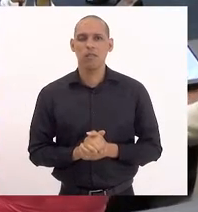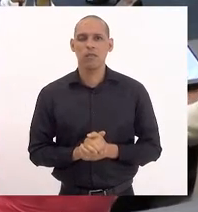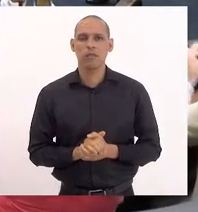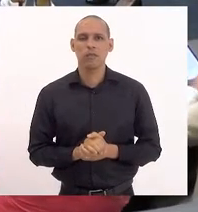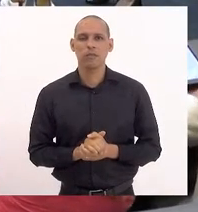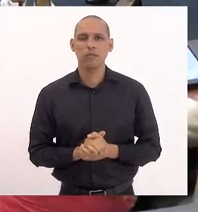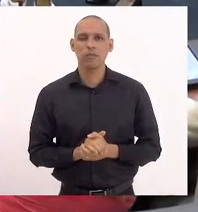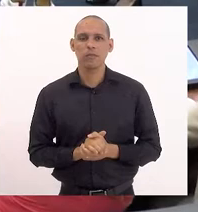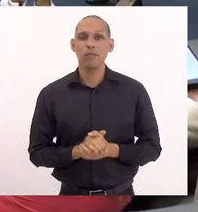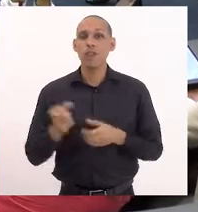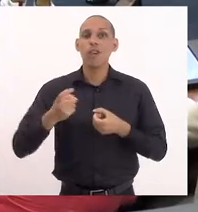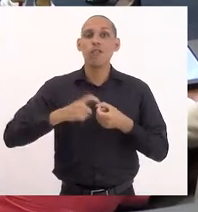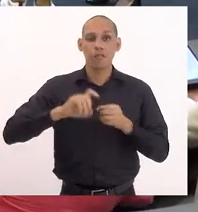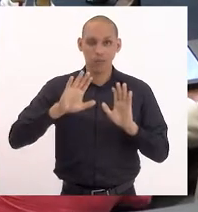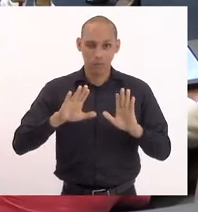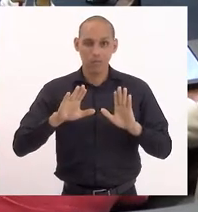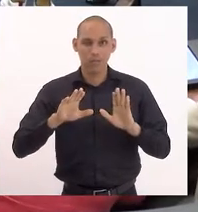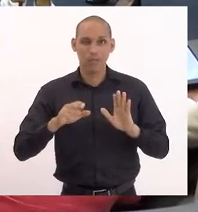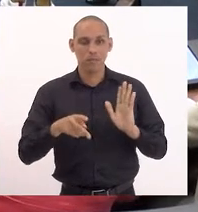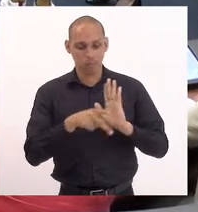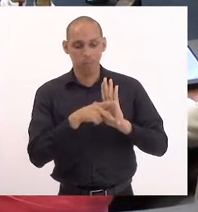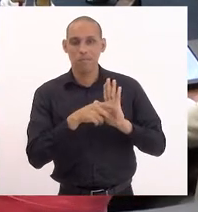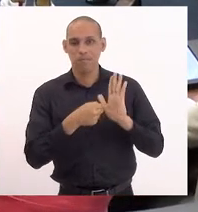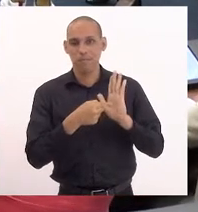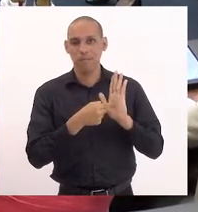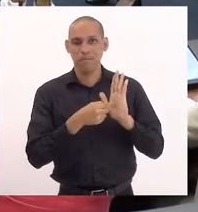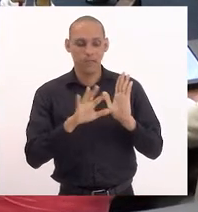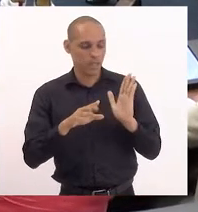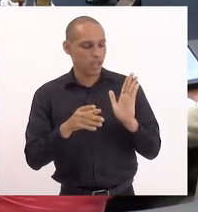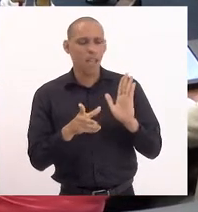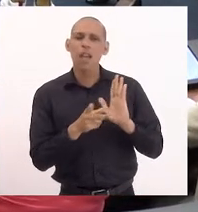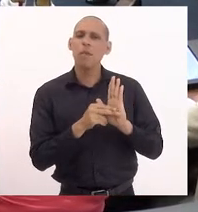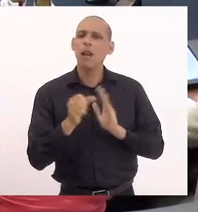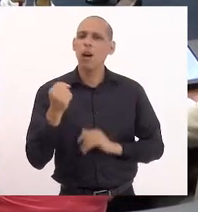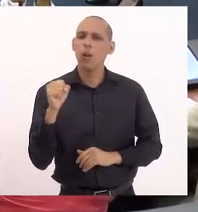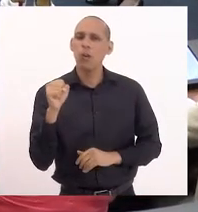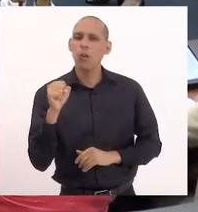Deixa eu voltar para aparecer. A emenda 8